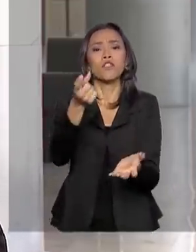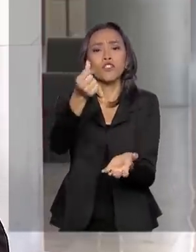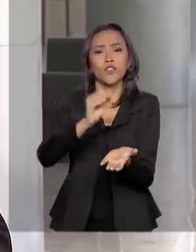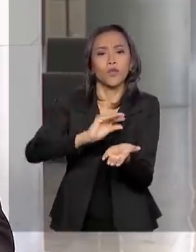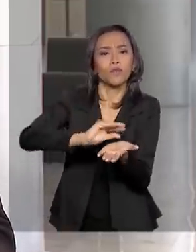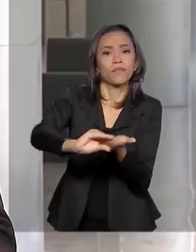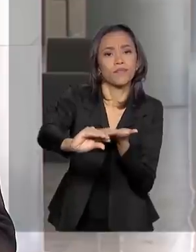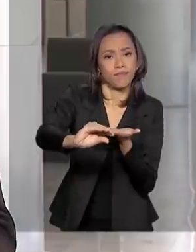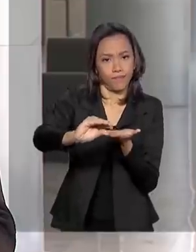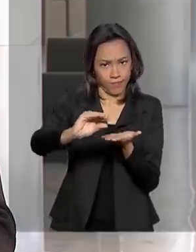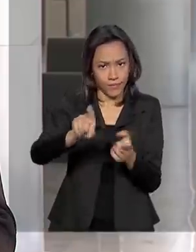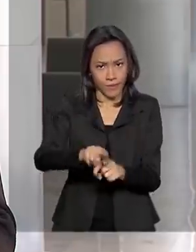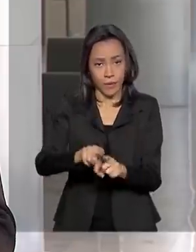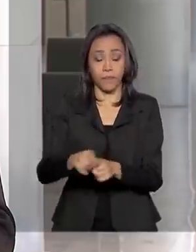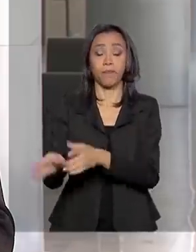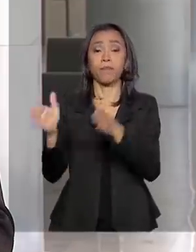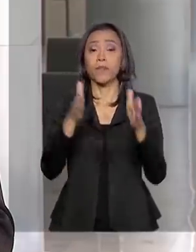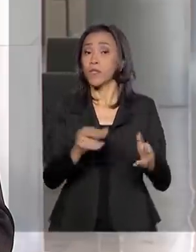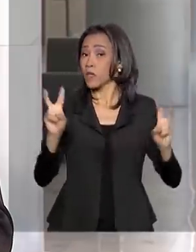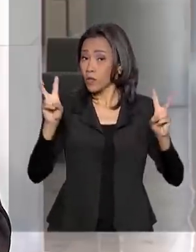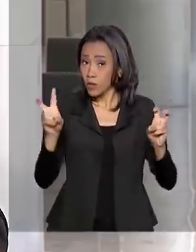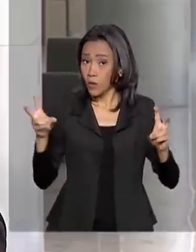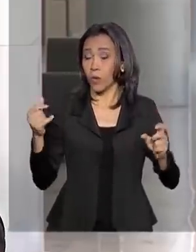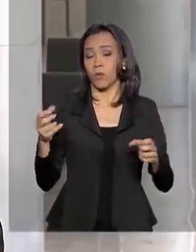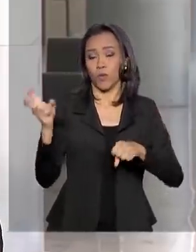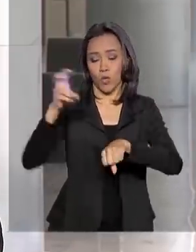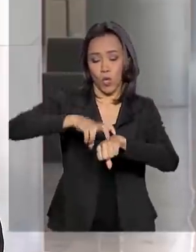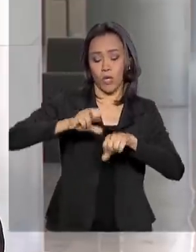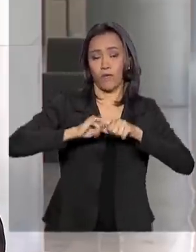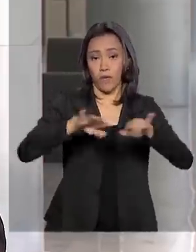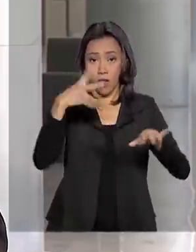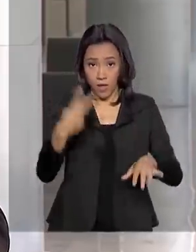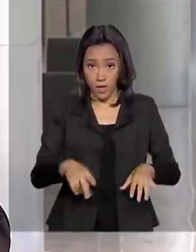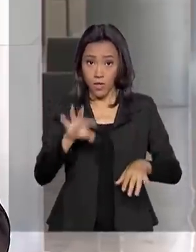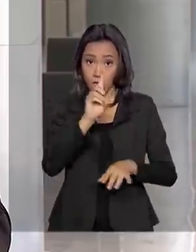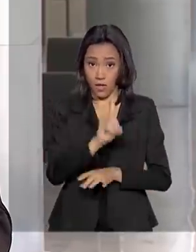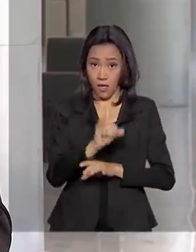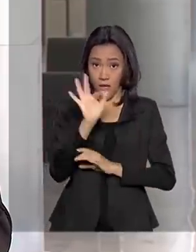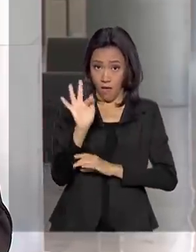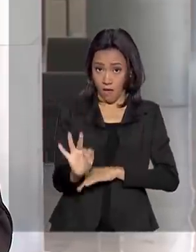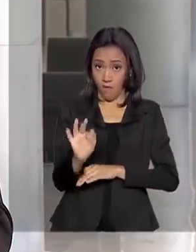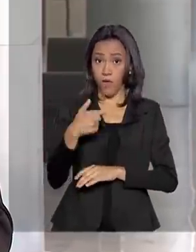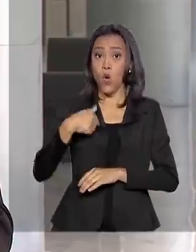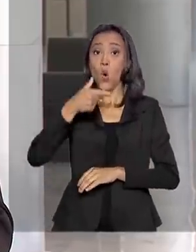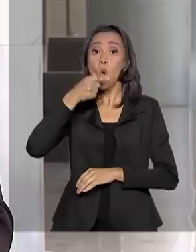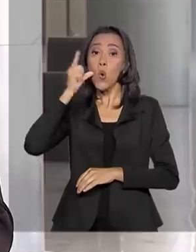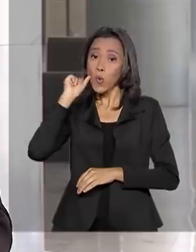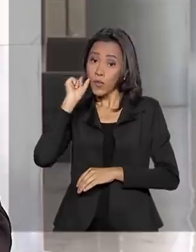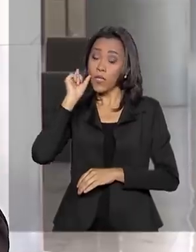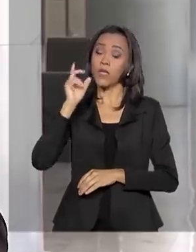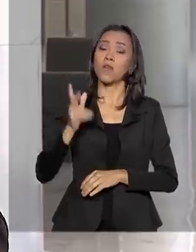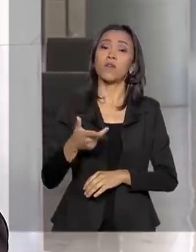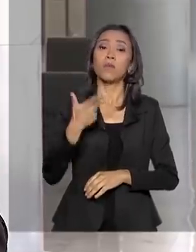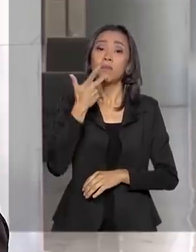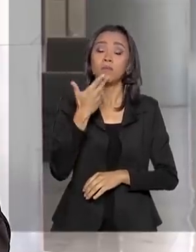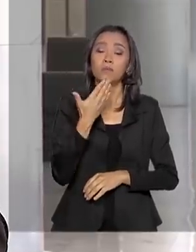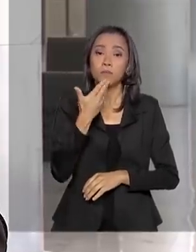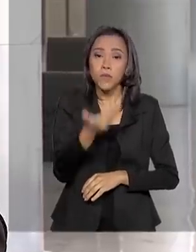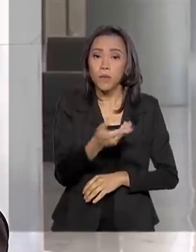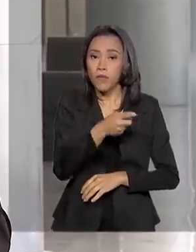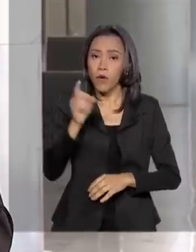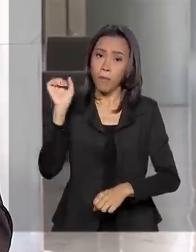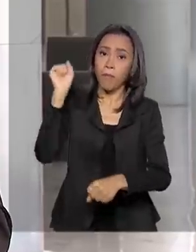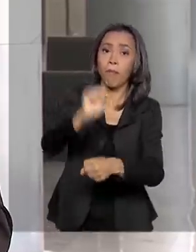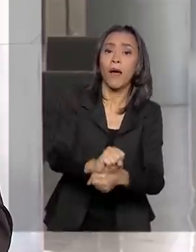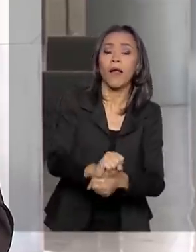E por falar ainda em coronavírus, o governo do Distrito Federal determinou ontem a suspensão das aulas na rede pública